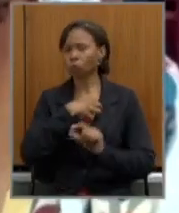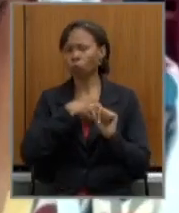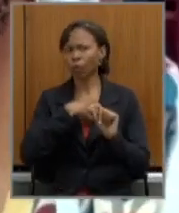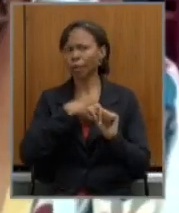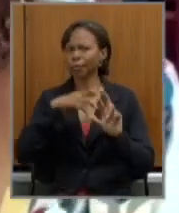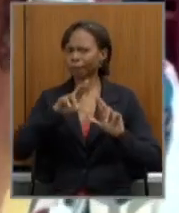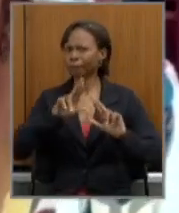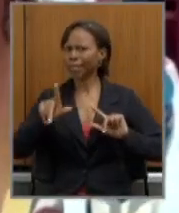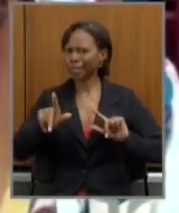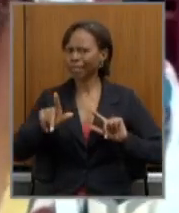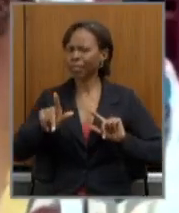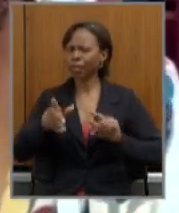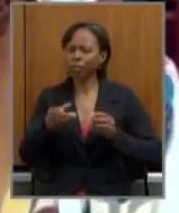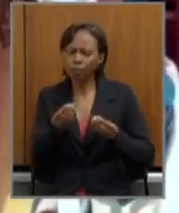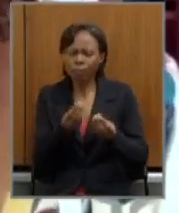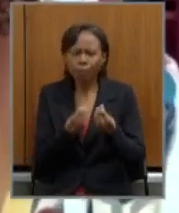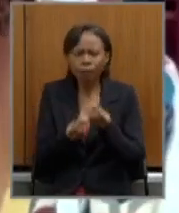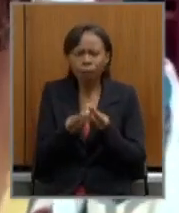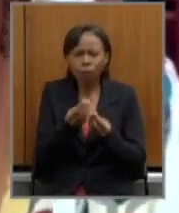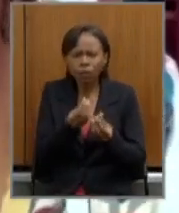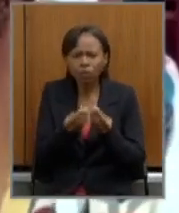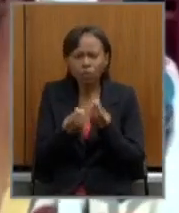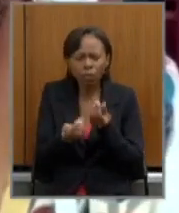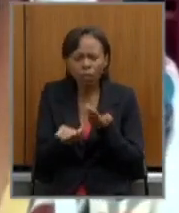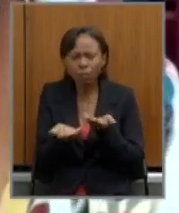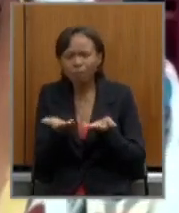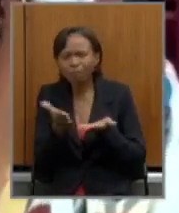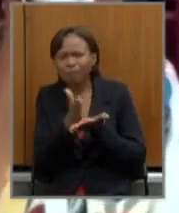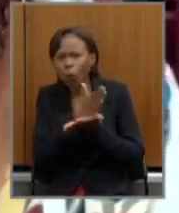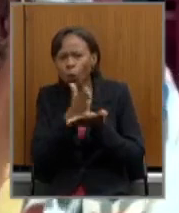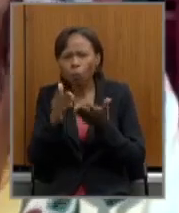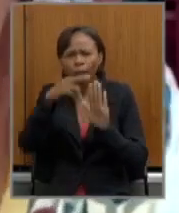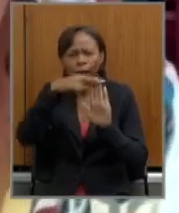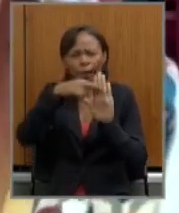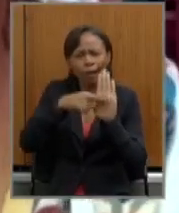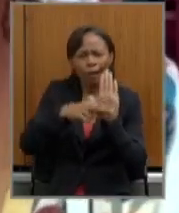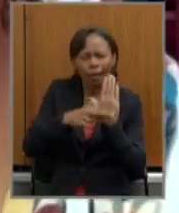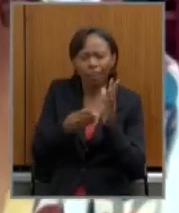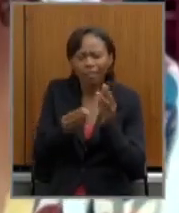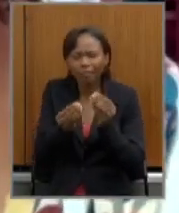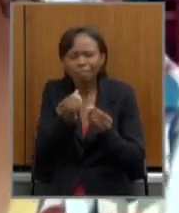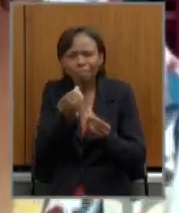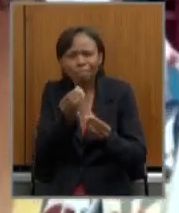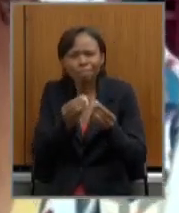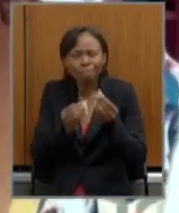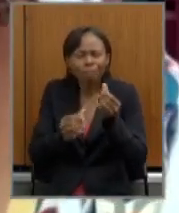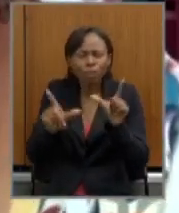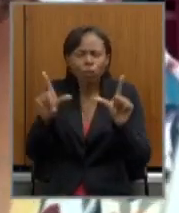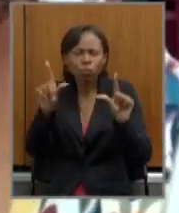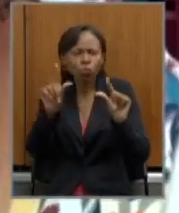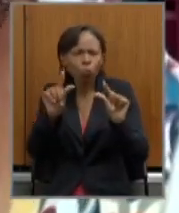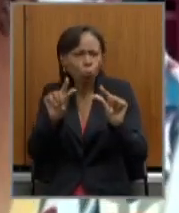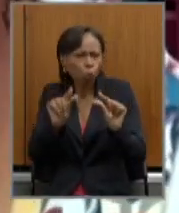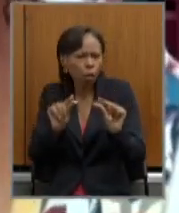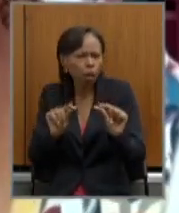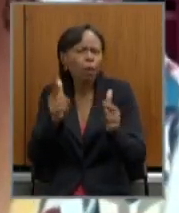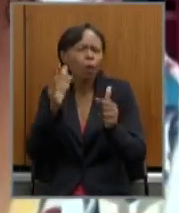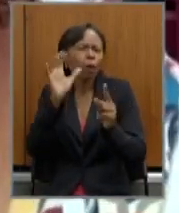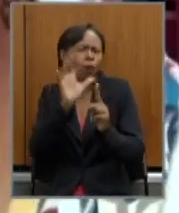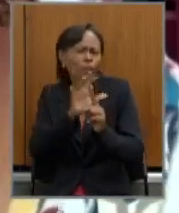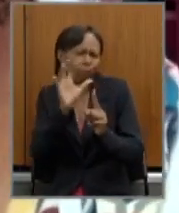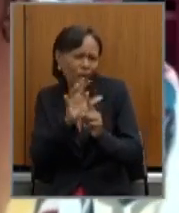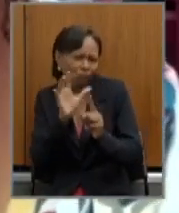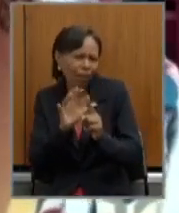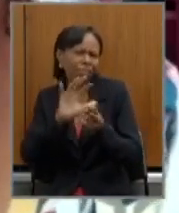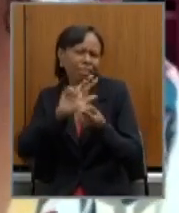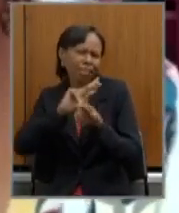flexibilizando em várias regras como eles mesmos disseram mitigando os impactos da reforma